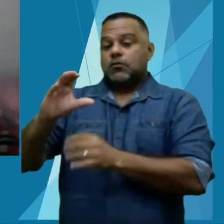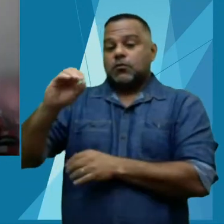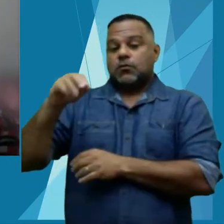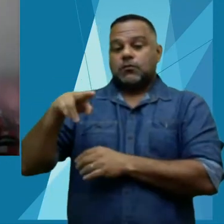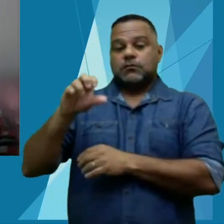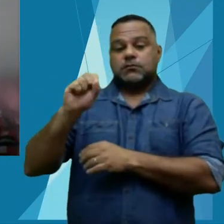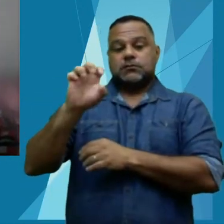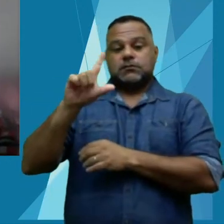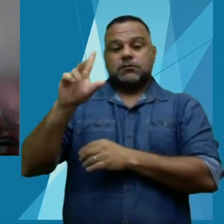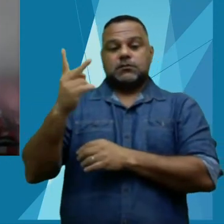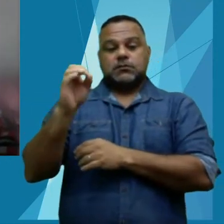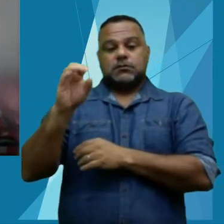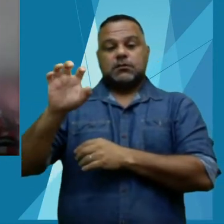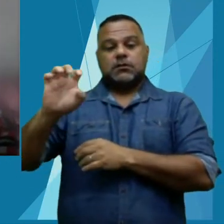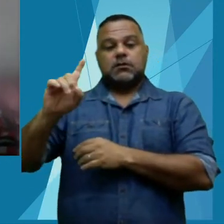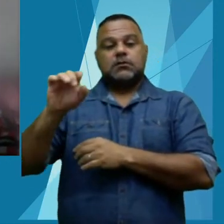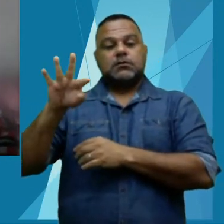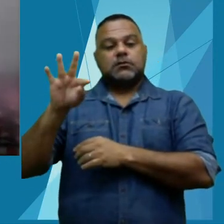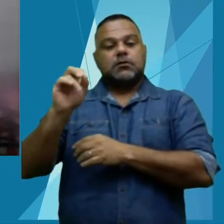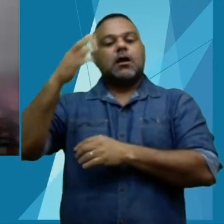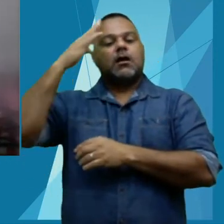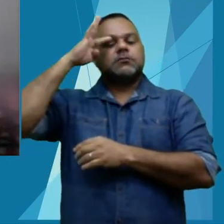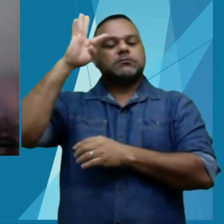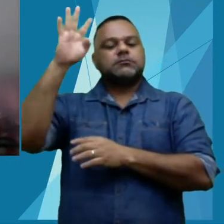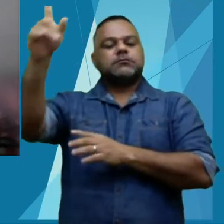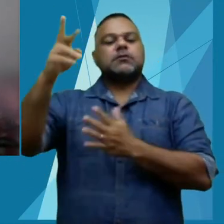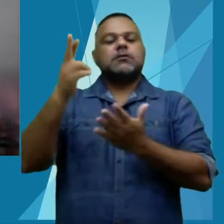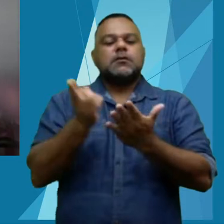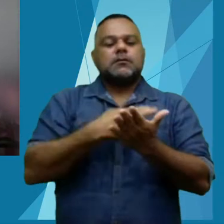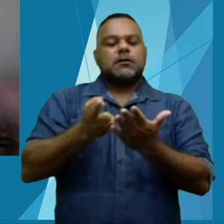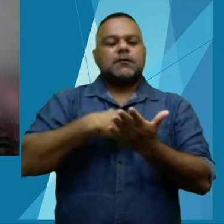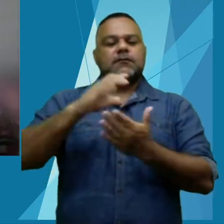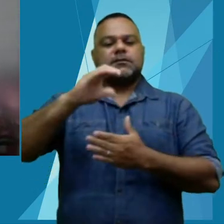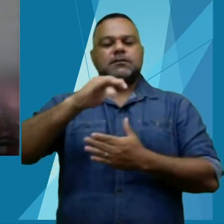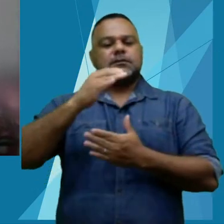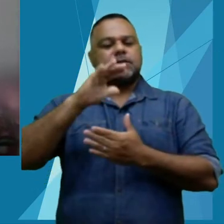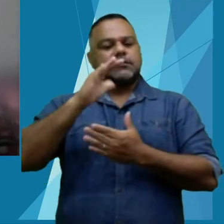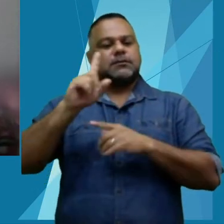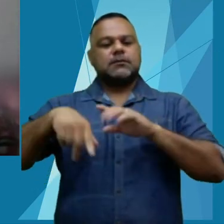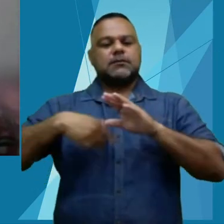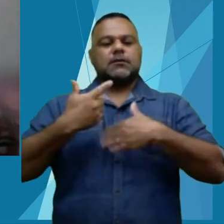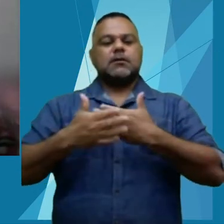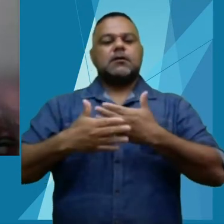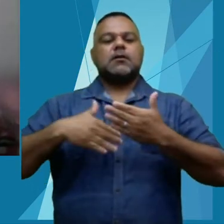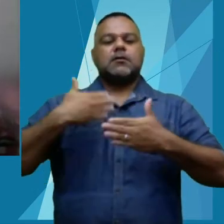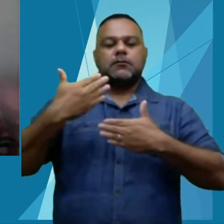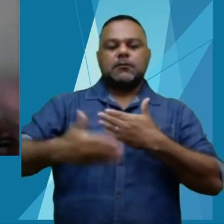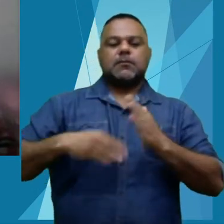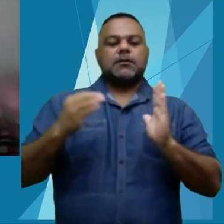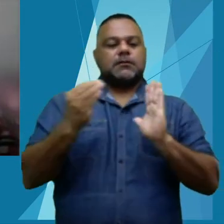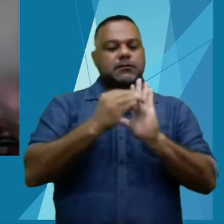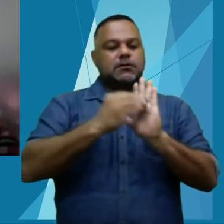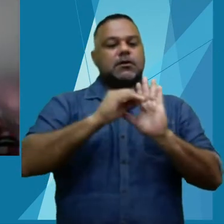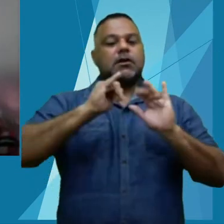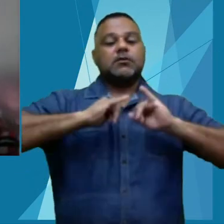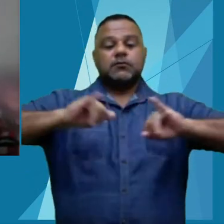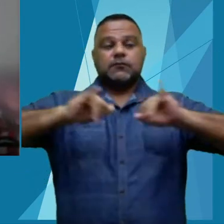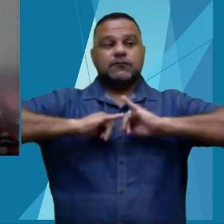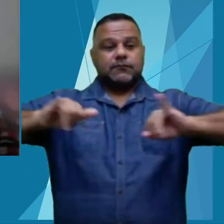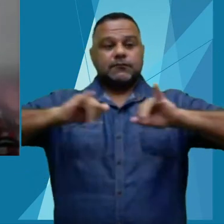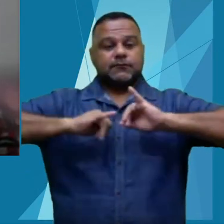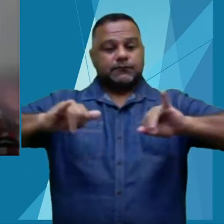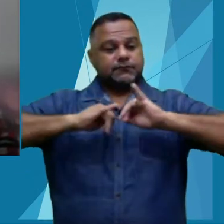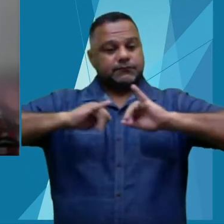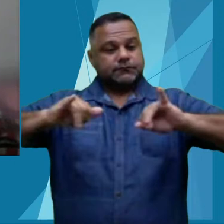foi exposto o sonho de criarmos uma revista científica como periódico para divulgação dos resultados de